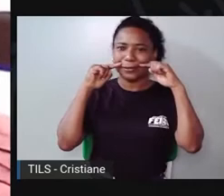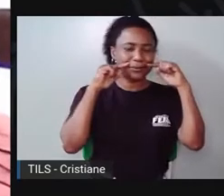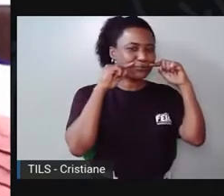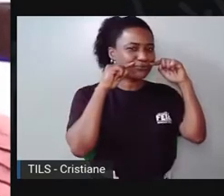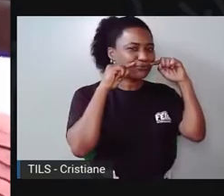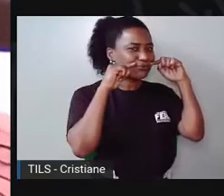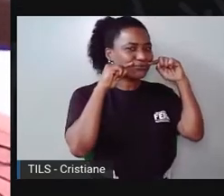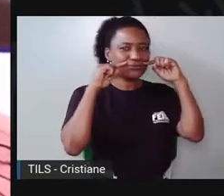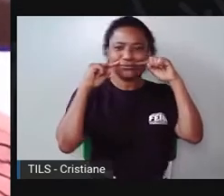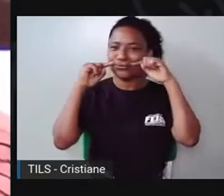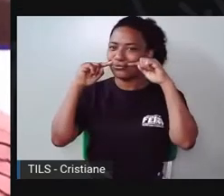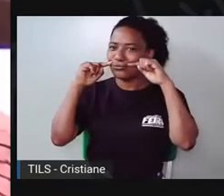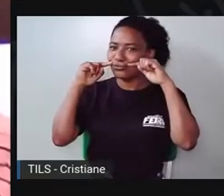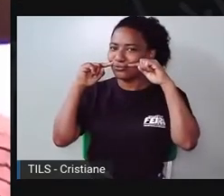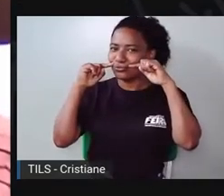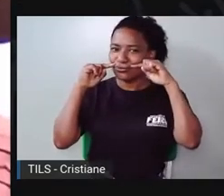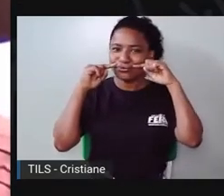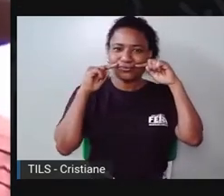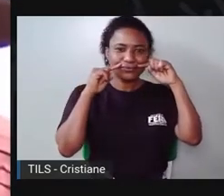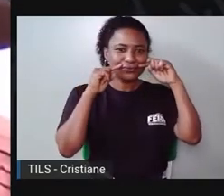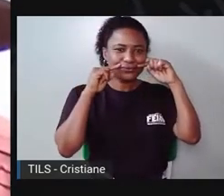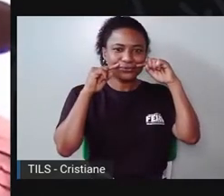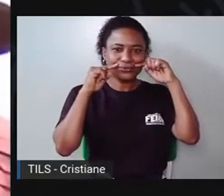Hum... Olha o bigodinho.